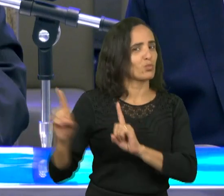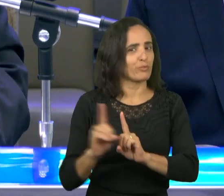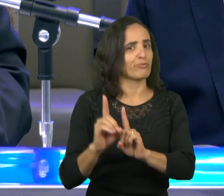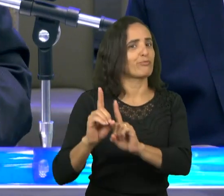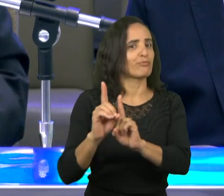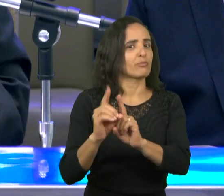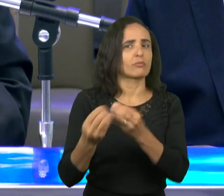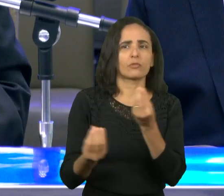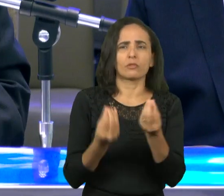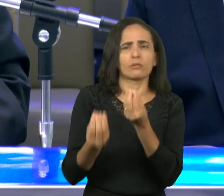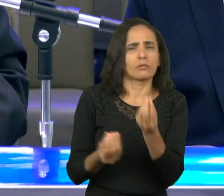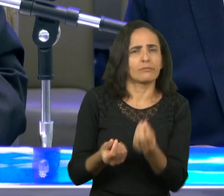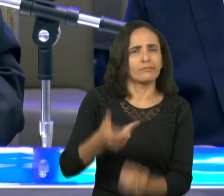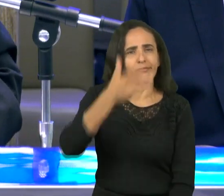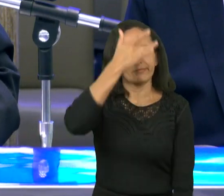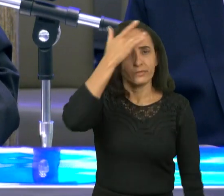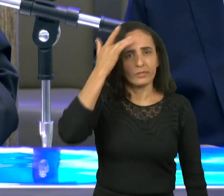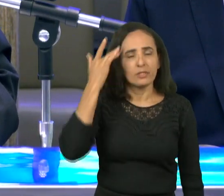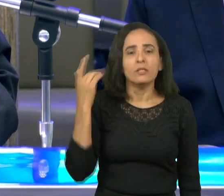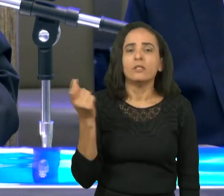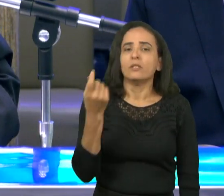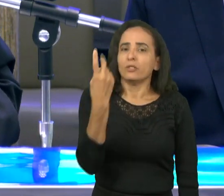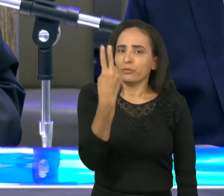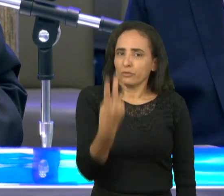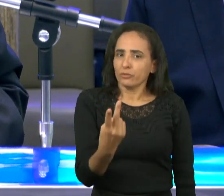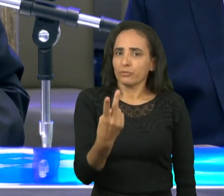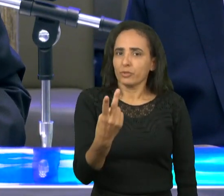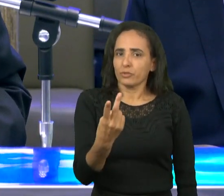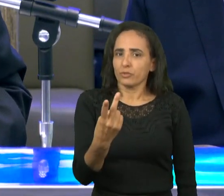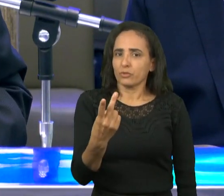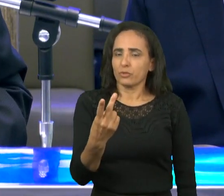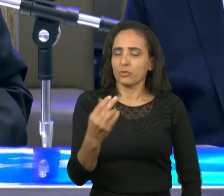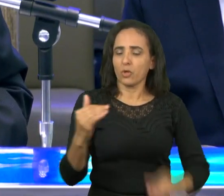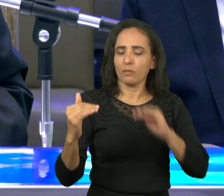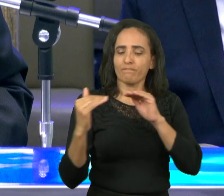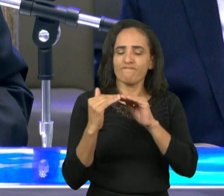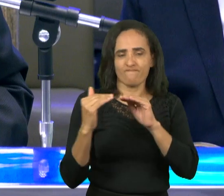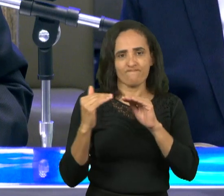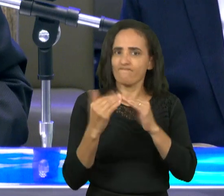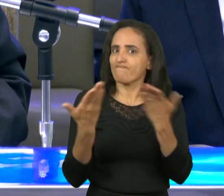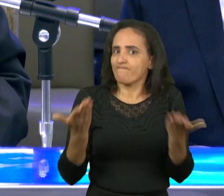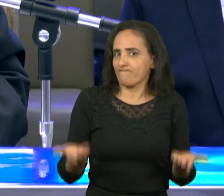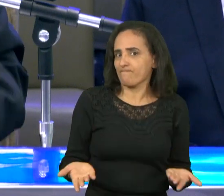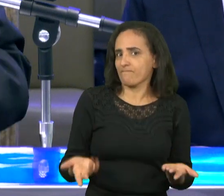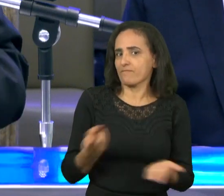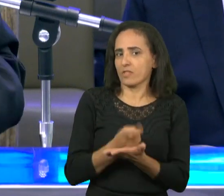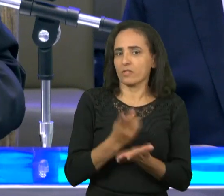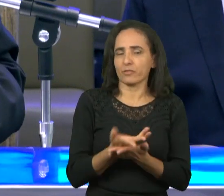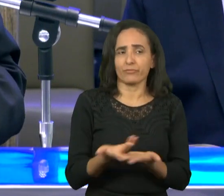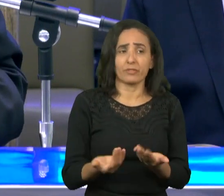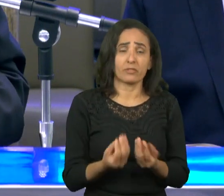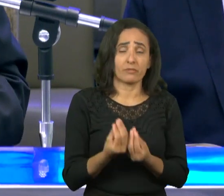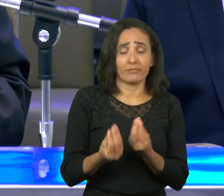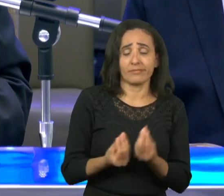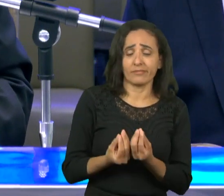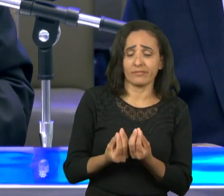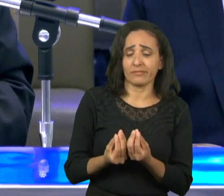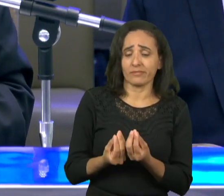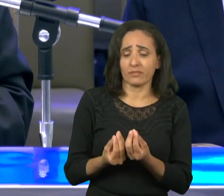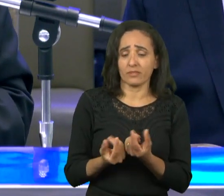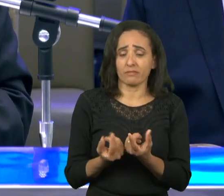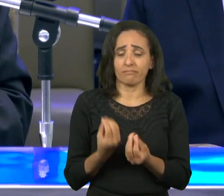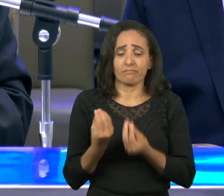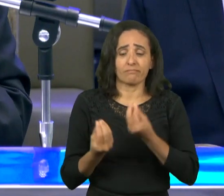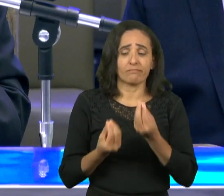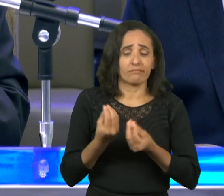duas pessoas podem andar juntas se não estiverem de acordo irmãos vai chegar o momento que